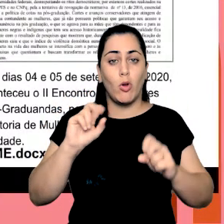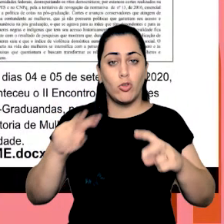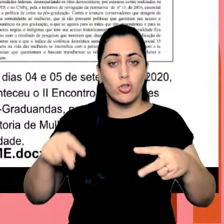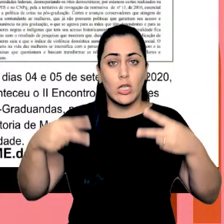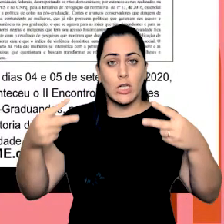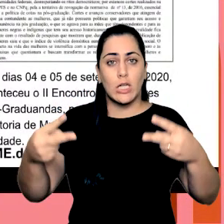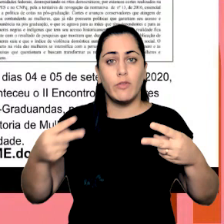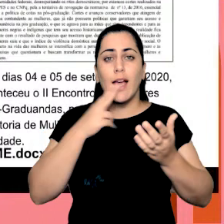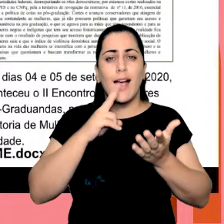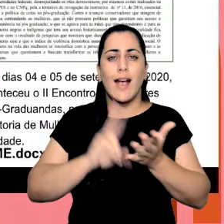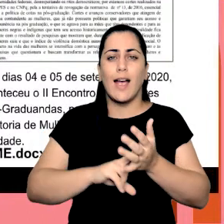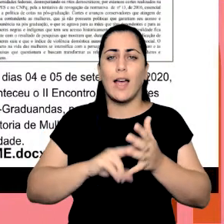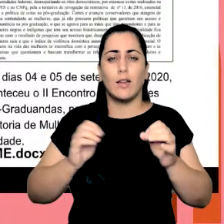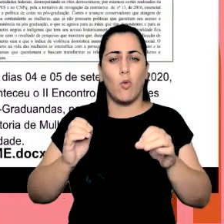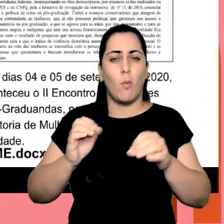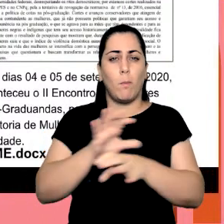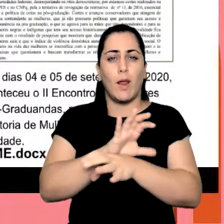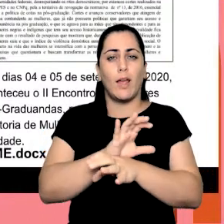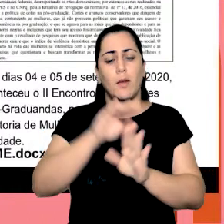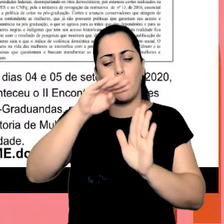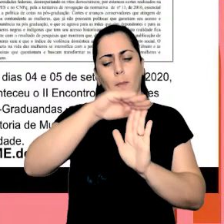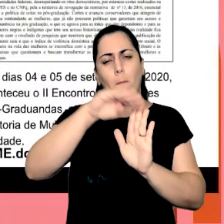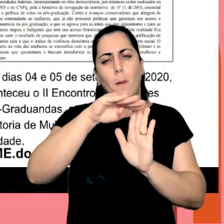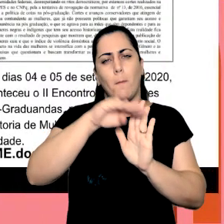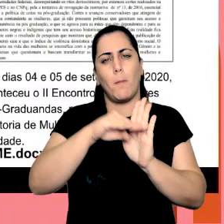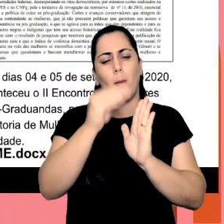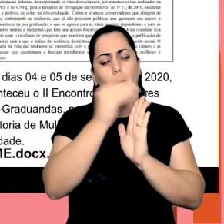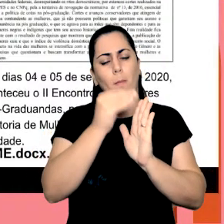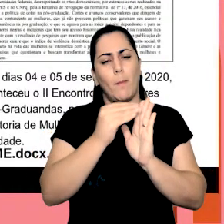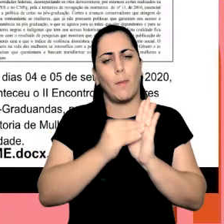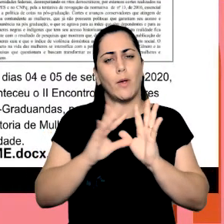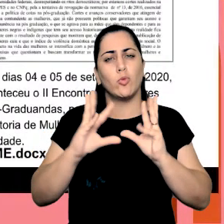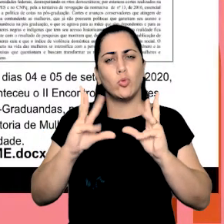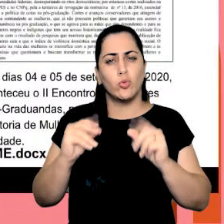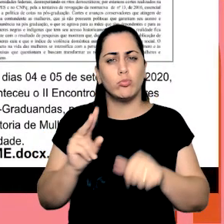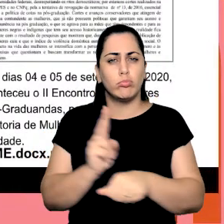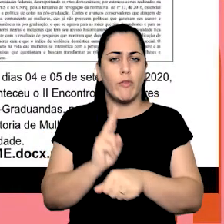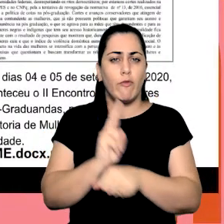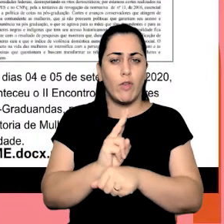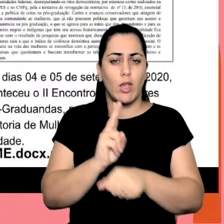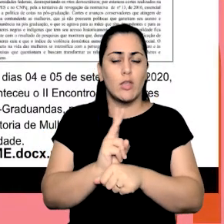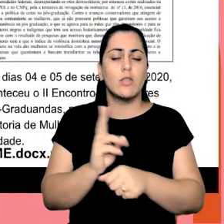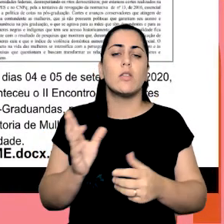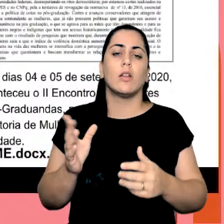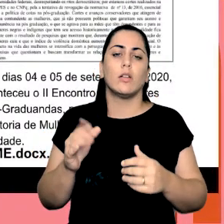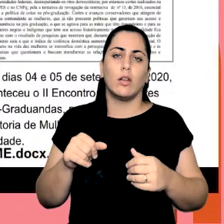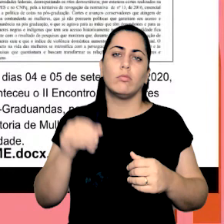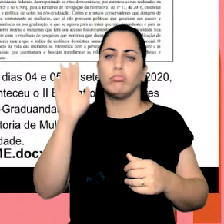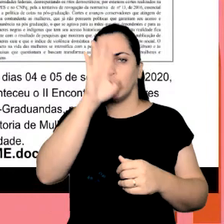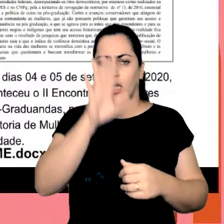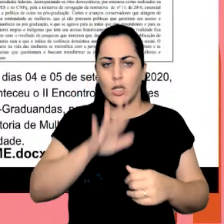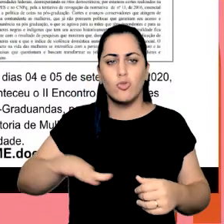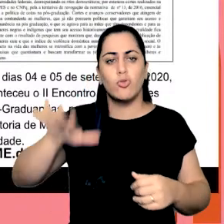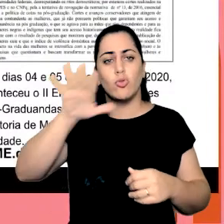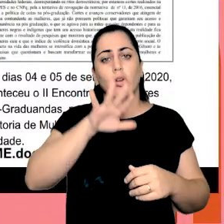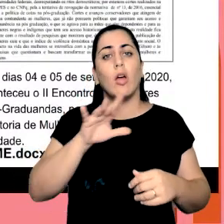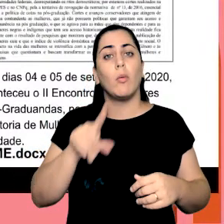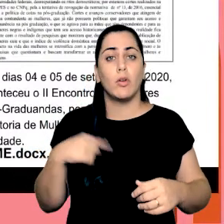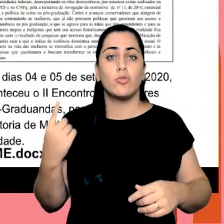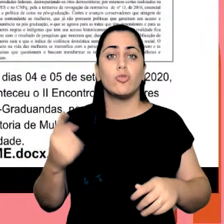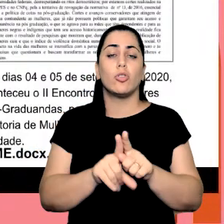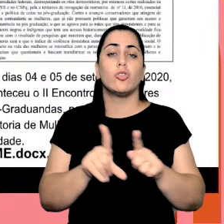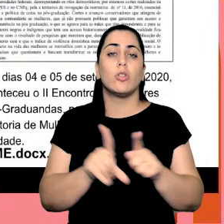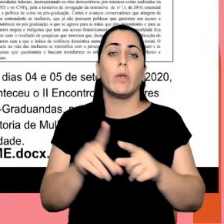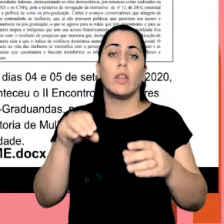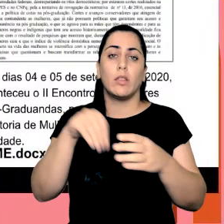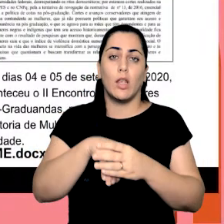carta completa sobre as pautas que elas elas defenderam que tanto a entidade tinha que defender nacionalmente quanto a gente impulsionar